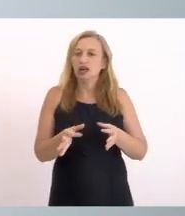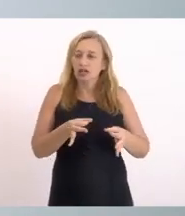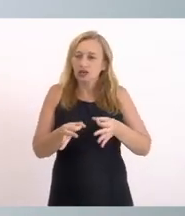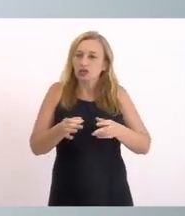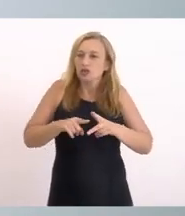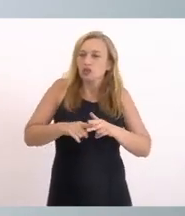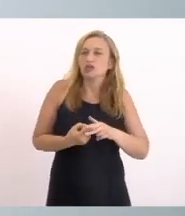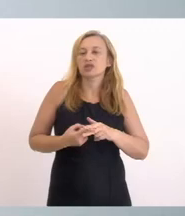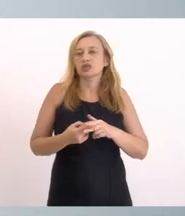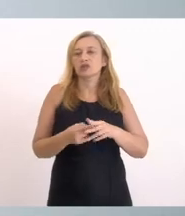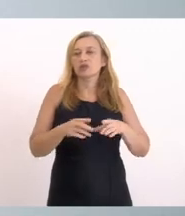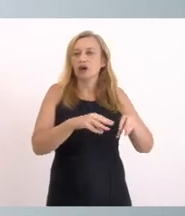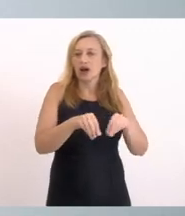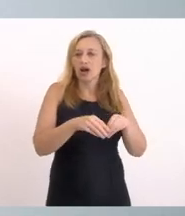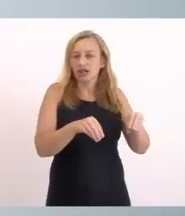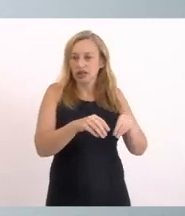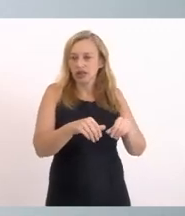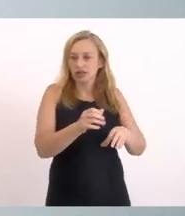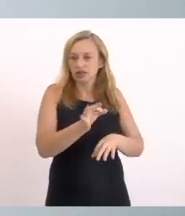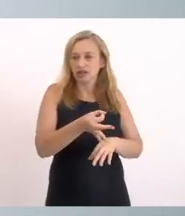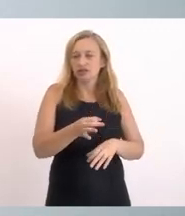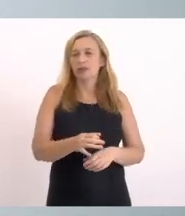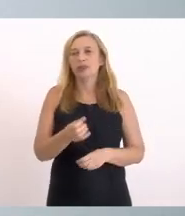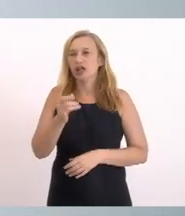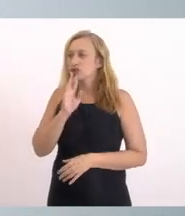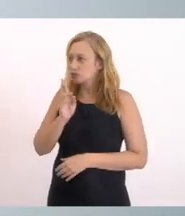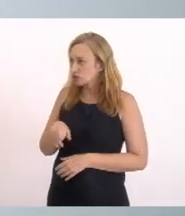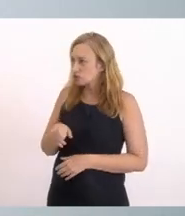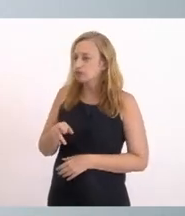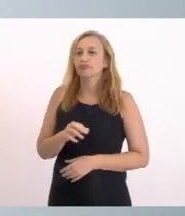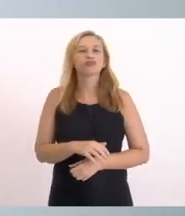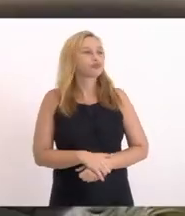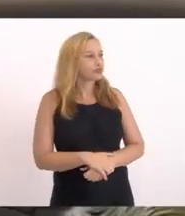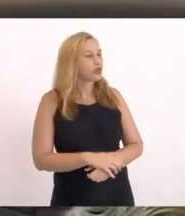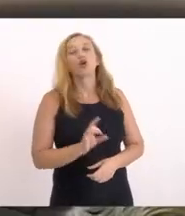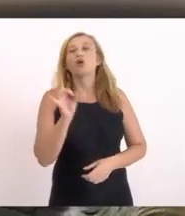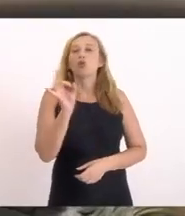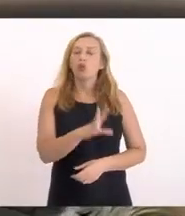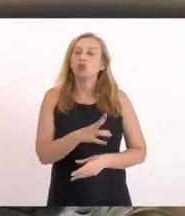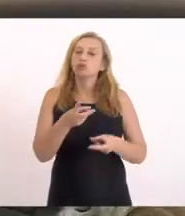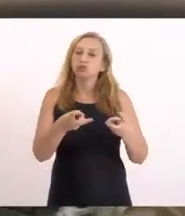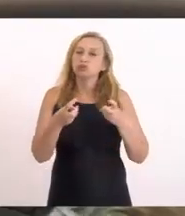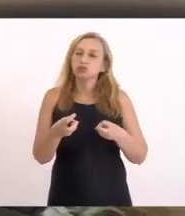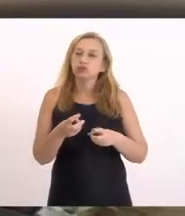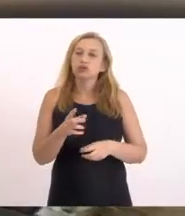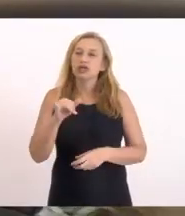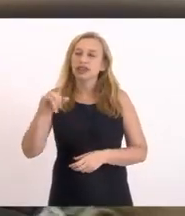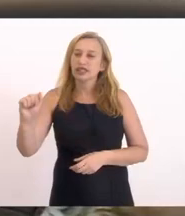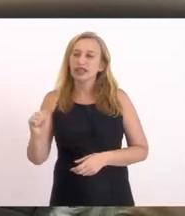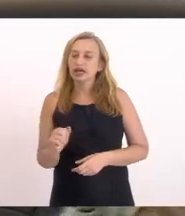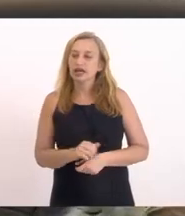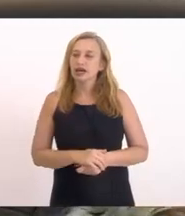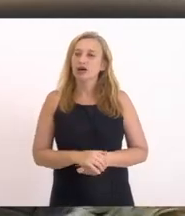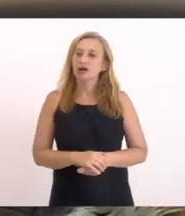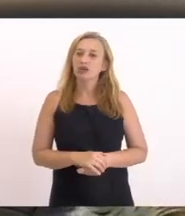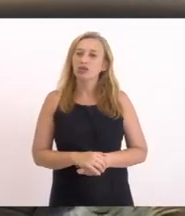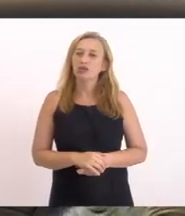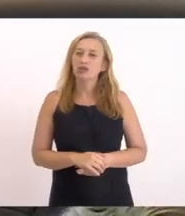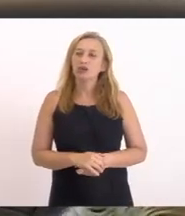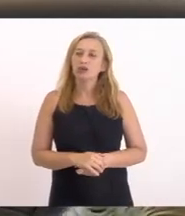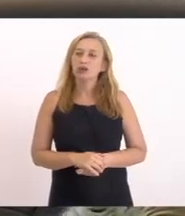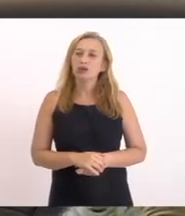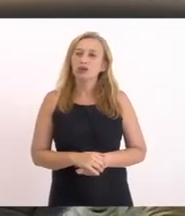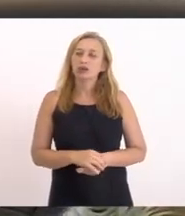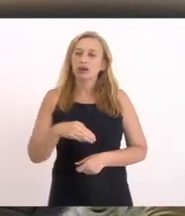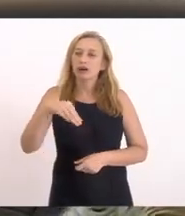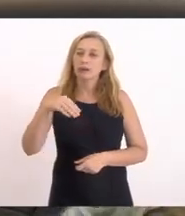recolheu Essa areia Que tinha sido depositada Anteriormente Respondido Tá Respondido A última observação Que é para o INEA No caso É sobre a questão Da